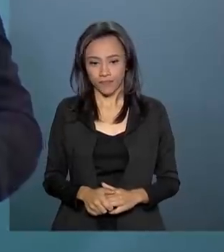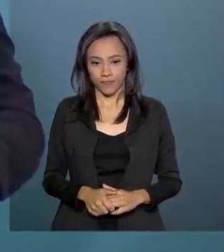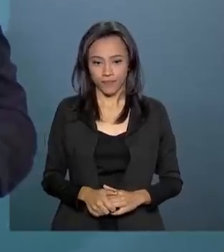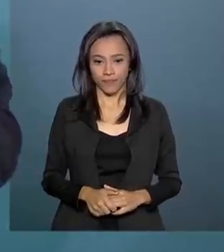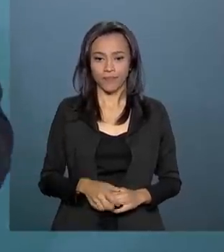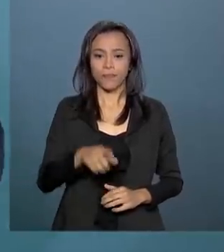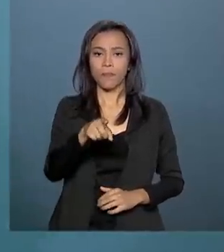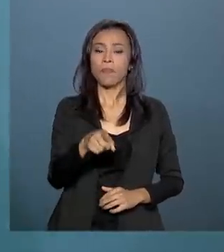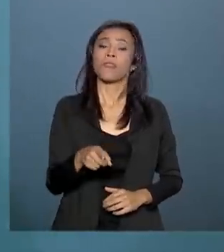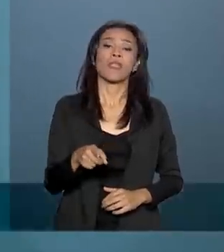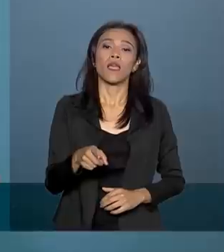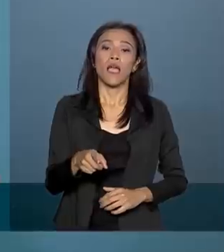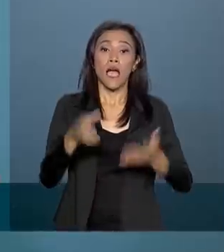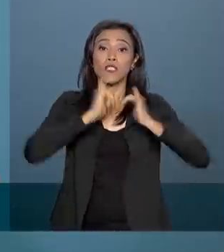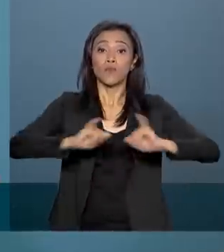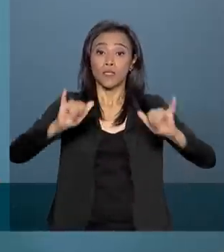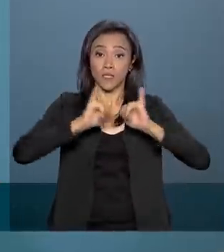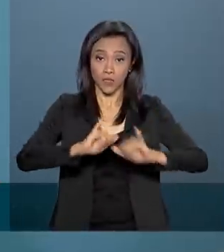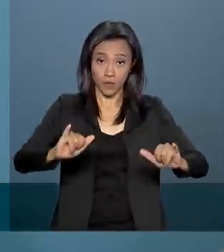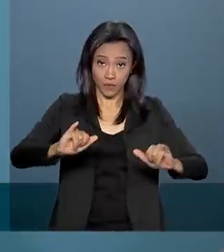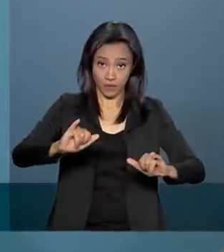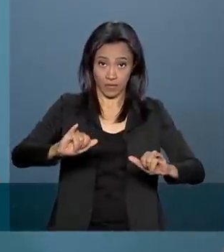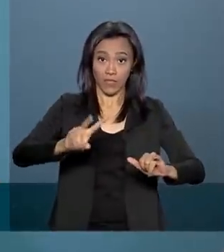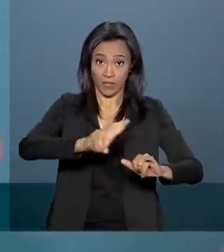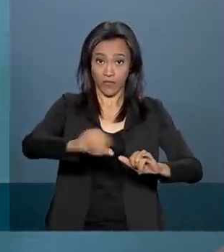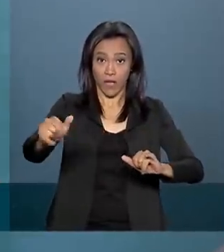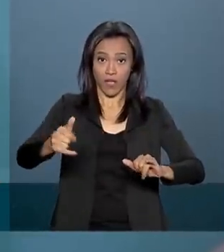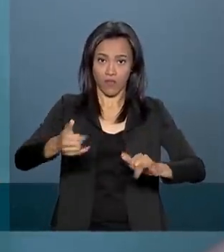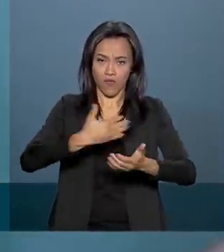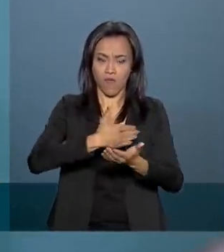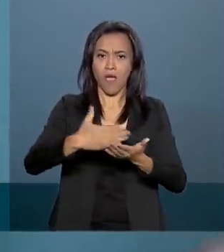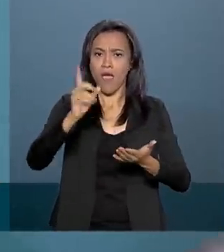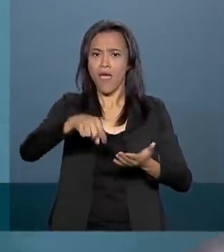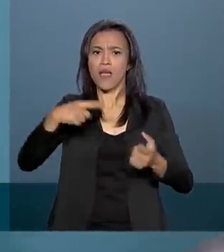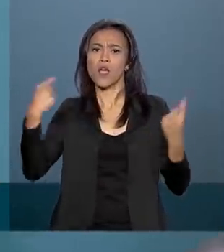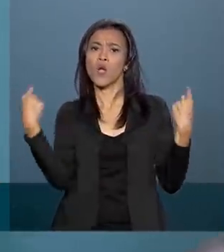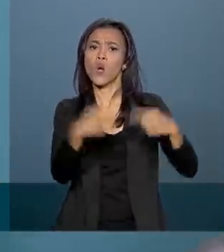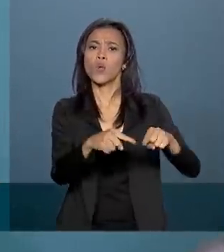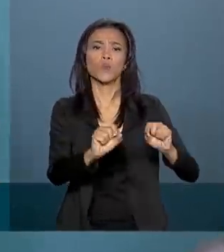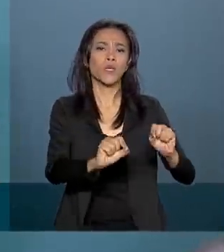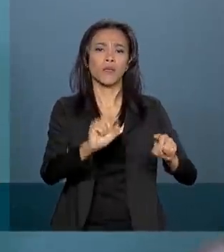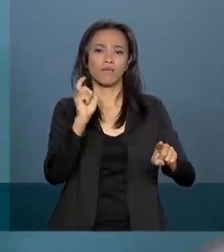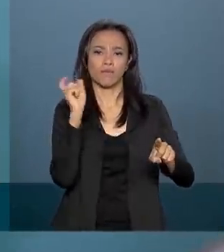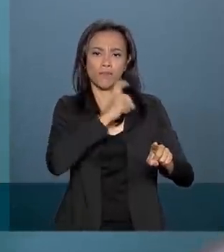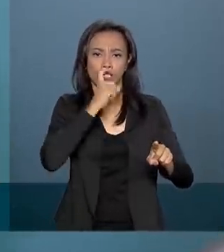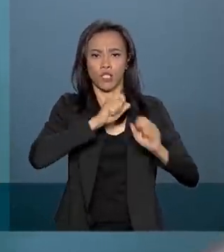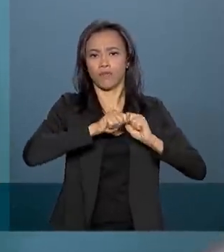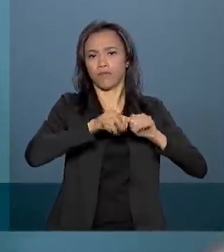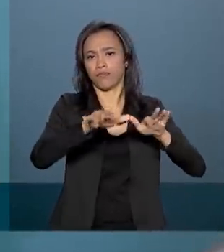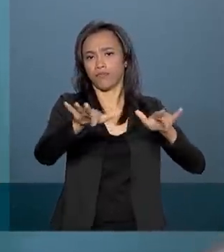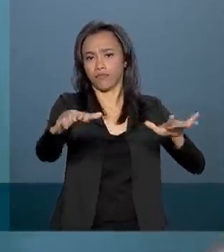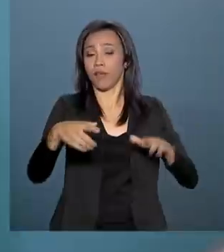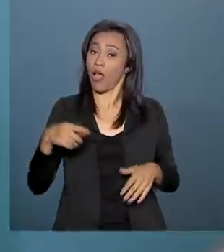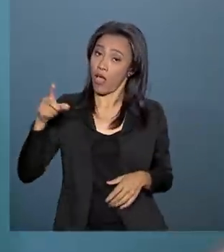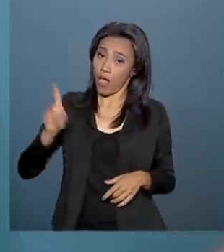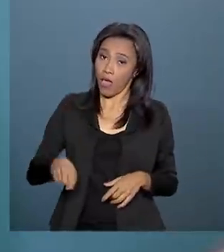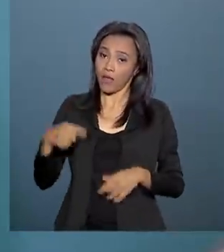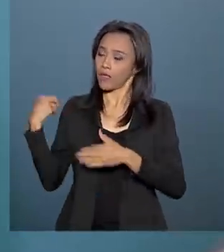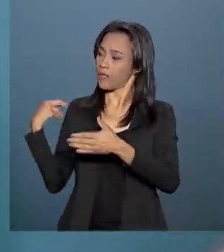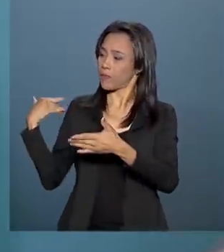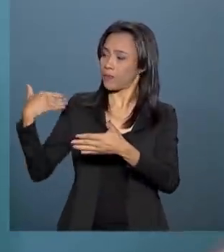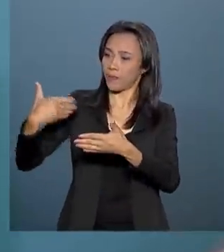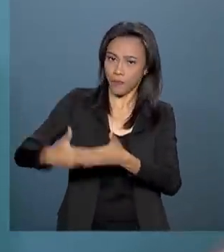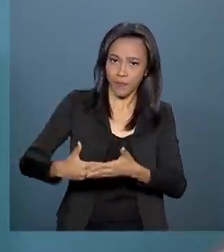A campanha que ora se inicia é para enfrentar a mentira, que, aliás, é o que o presidente, ao longo da